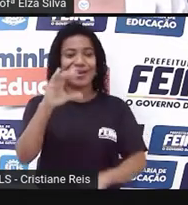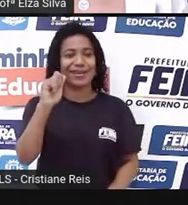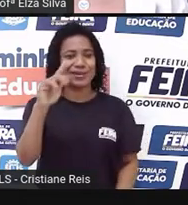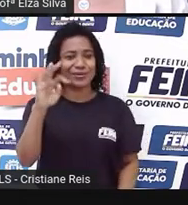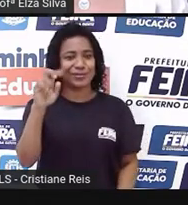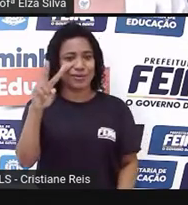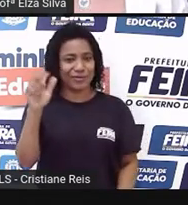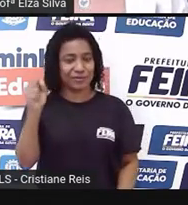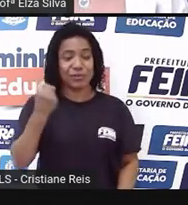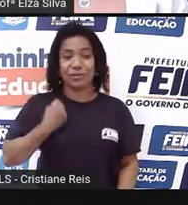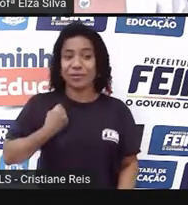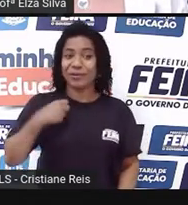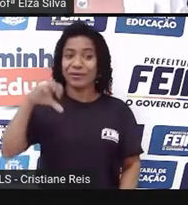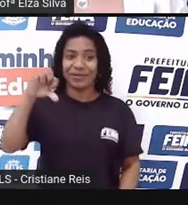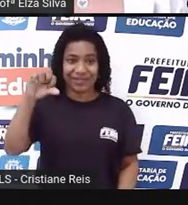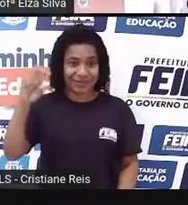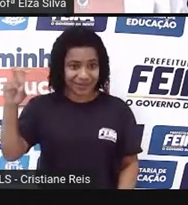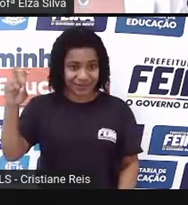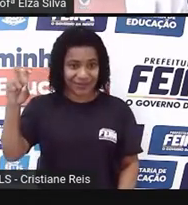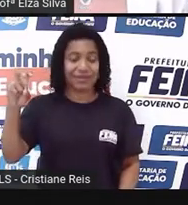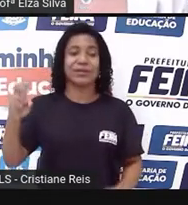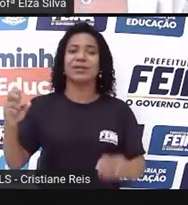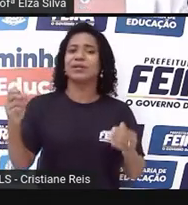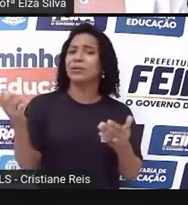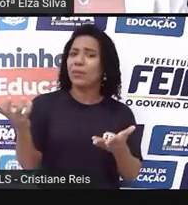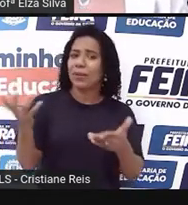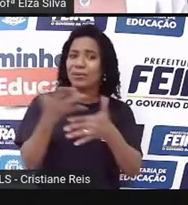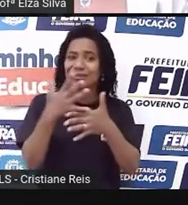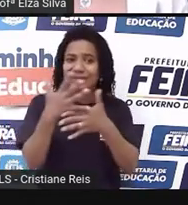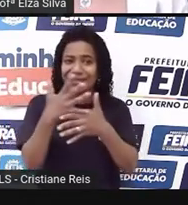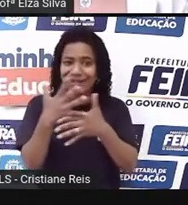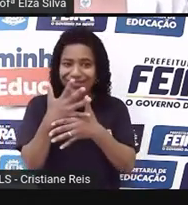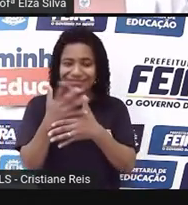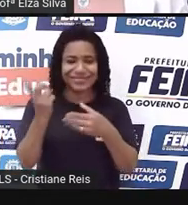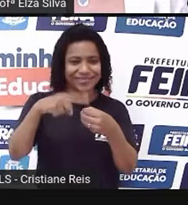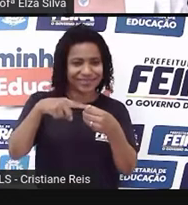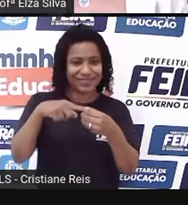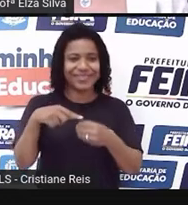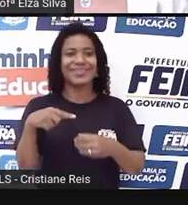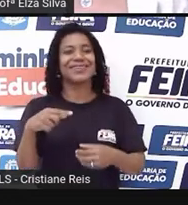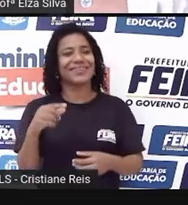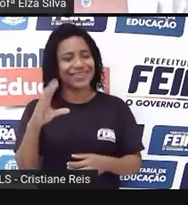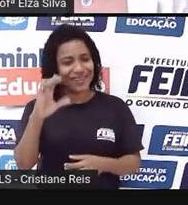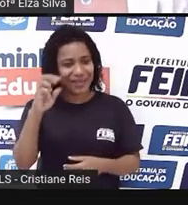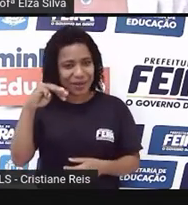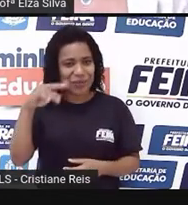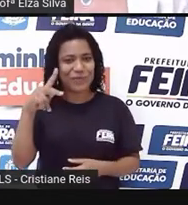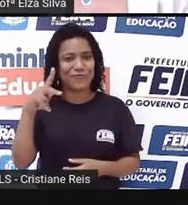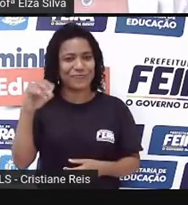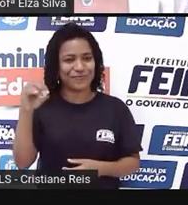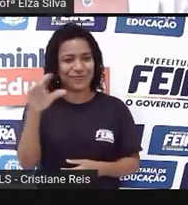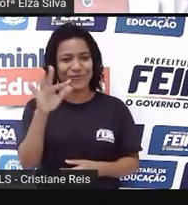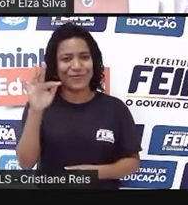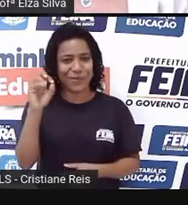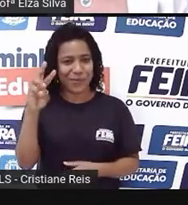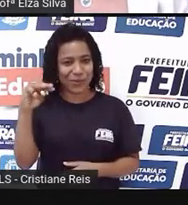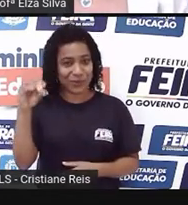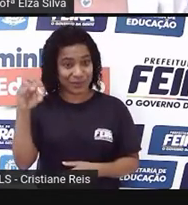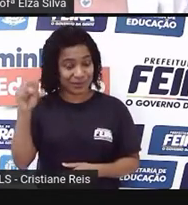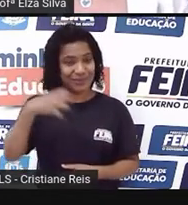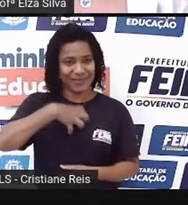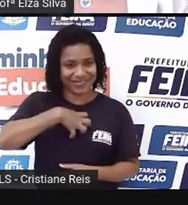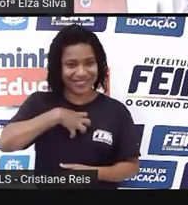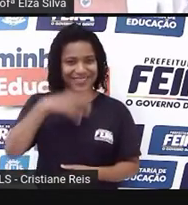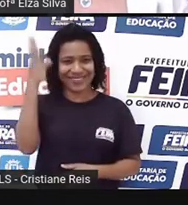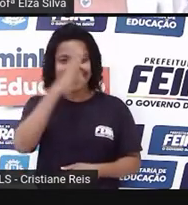95, localizada na cidade de Campo Formoso, na Bahia, no Brasil. E a data que essa